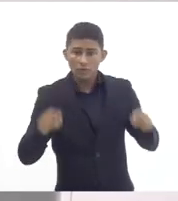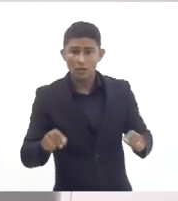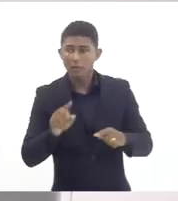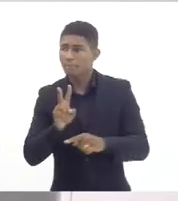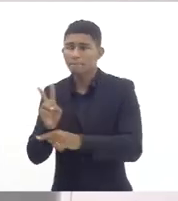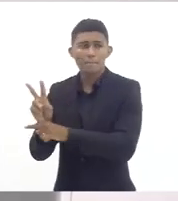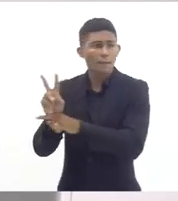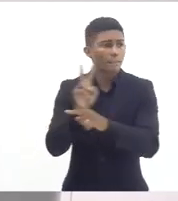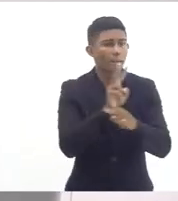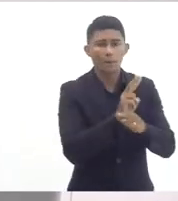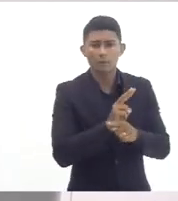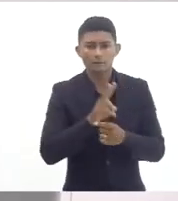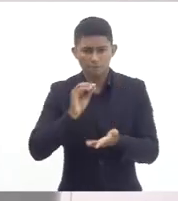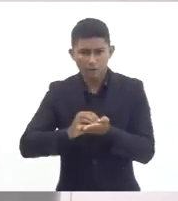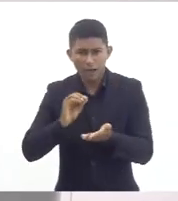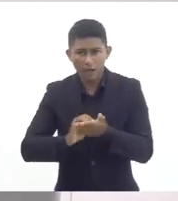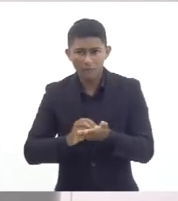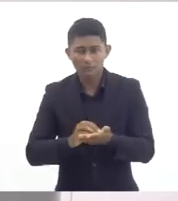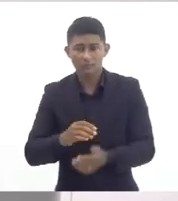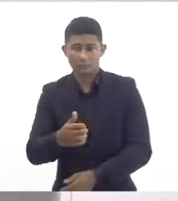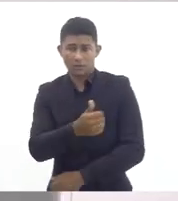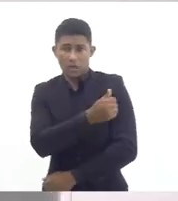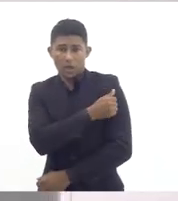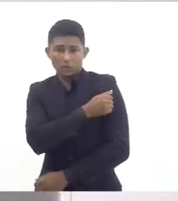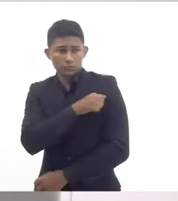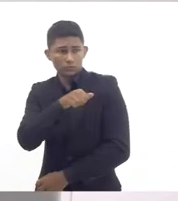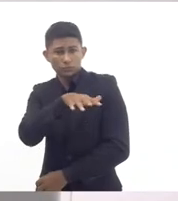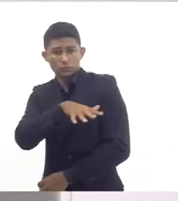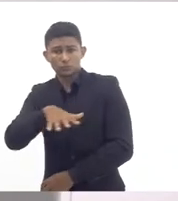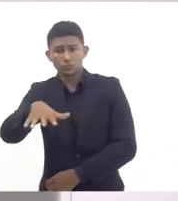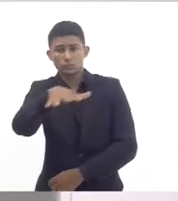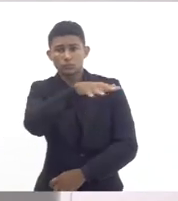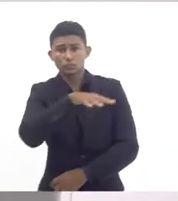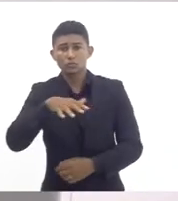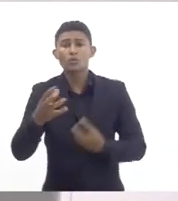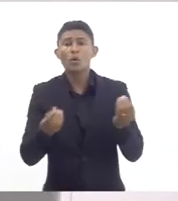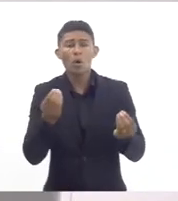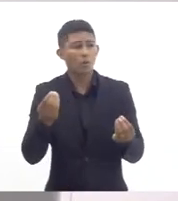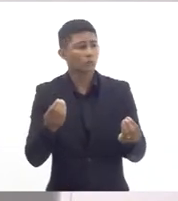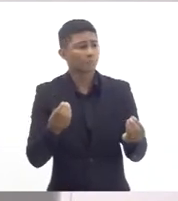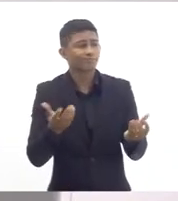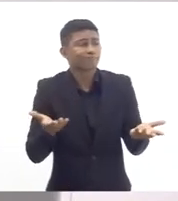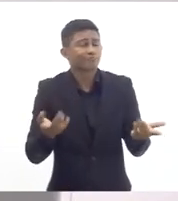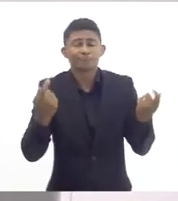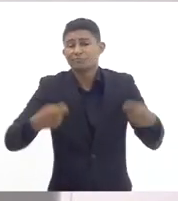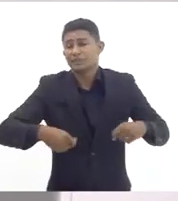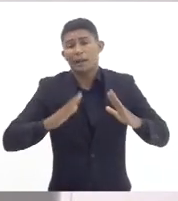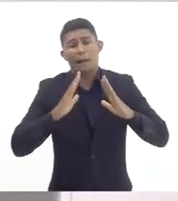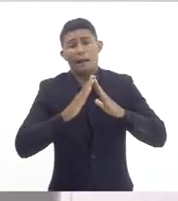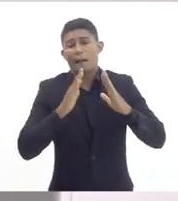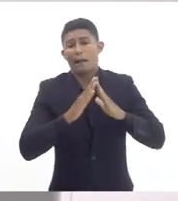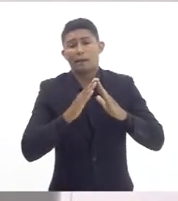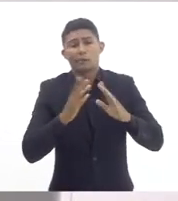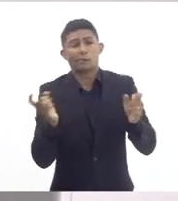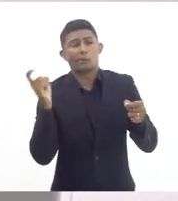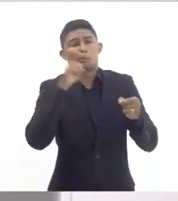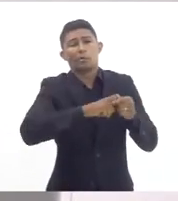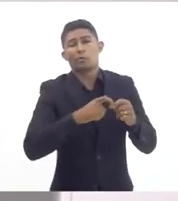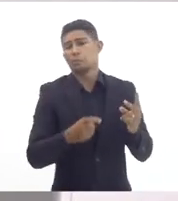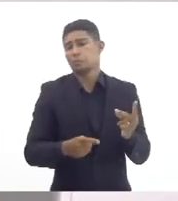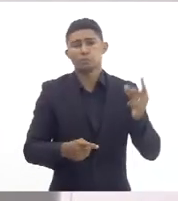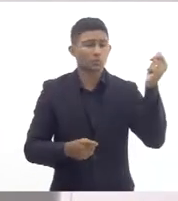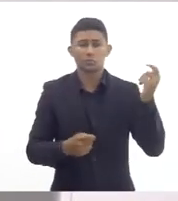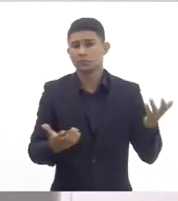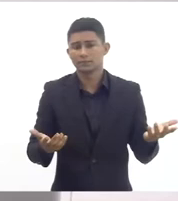nenhuma supervisão e eles vão ter que ir embora para casa antes então no final das contas a gente vai